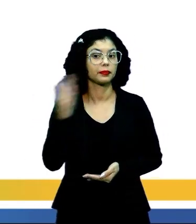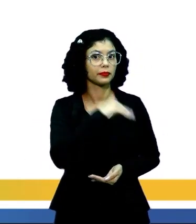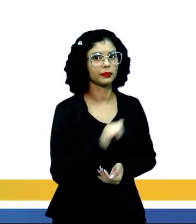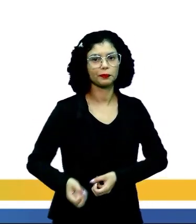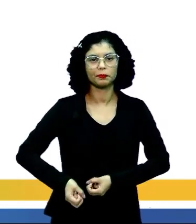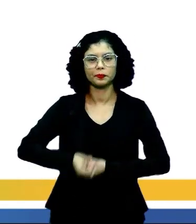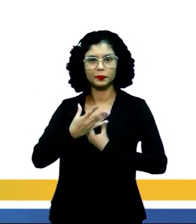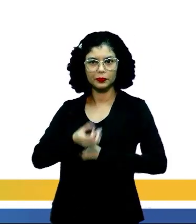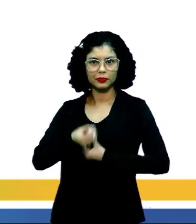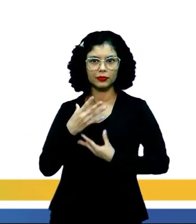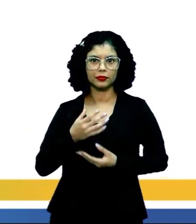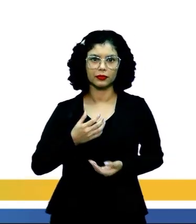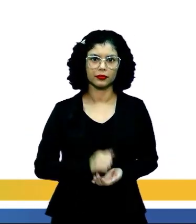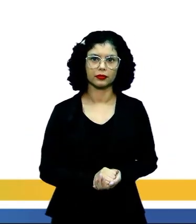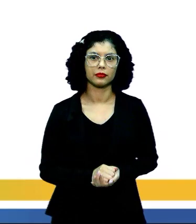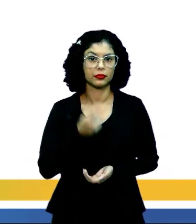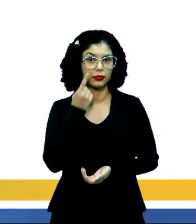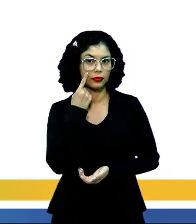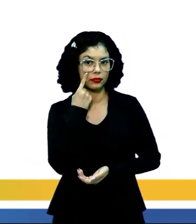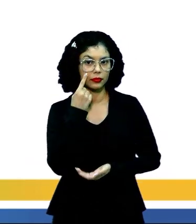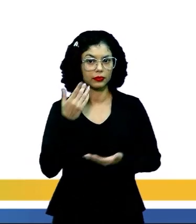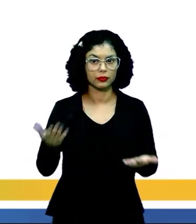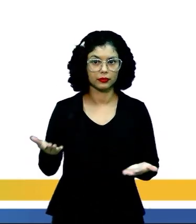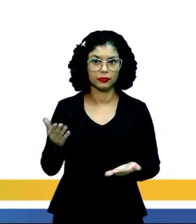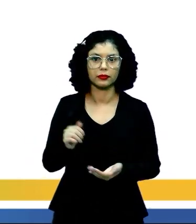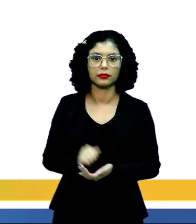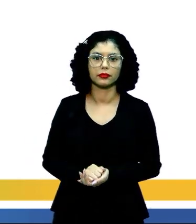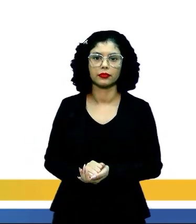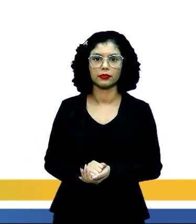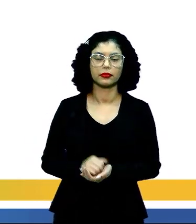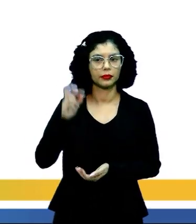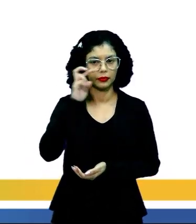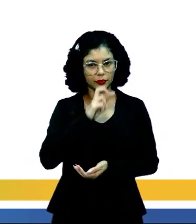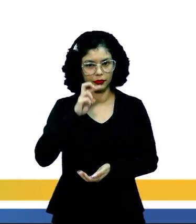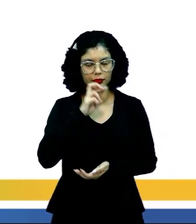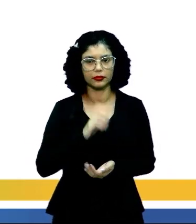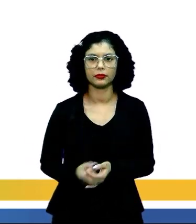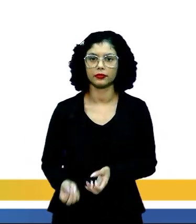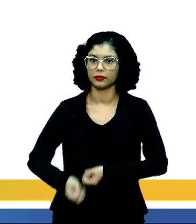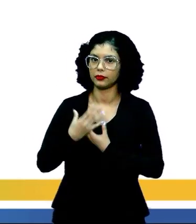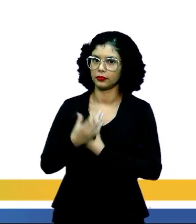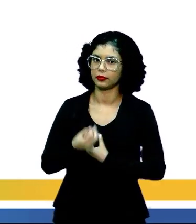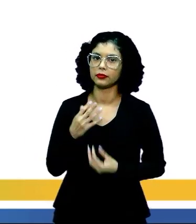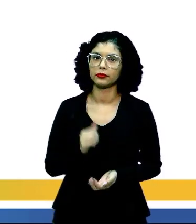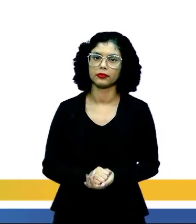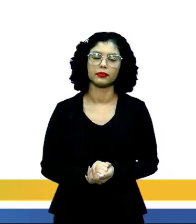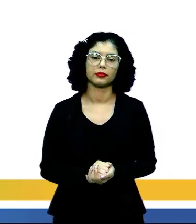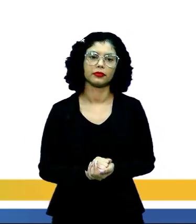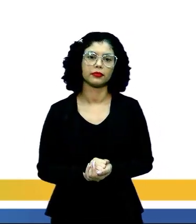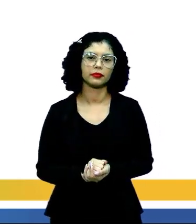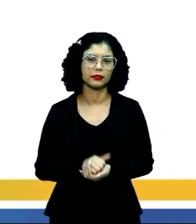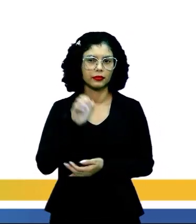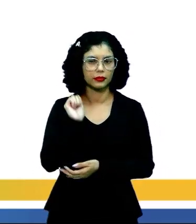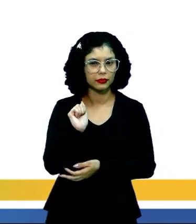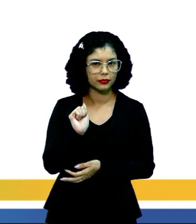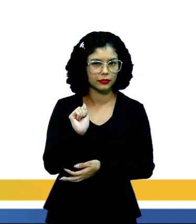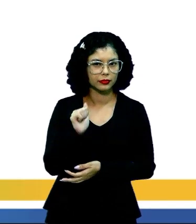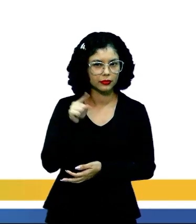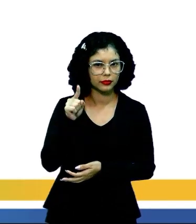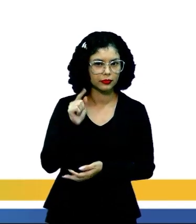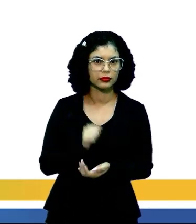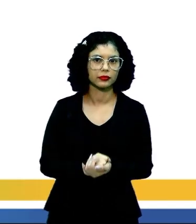É um poema, dá uma olhadinha um pouquinho na questão, no enunciado, um poema, aquele Azinho ali é de